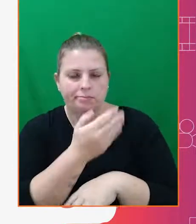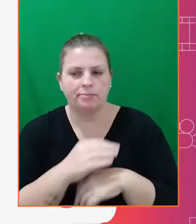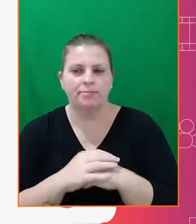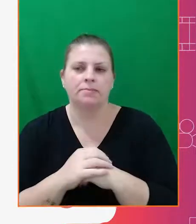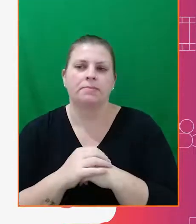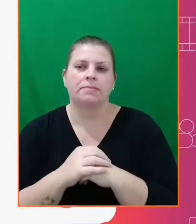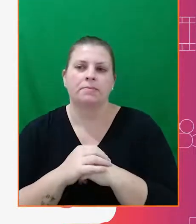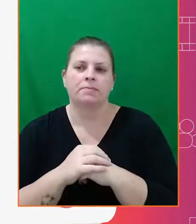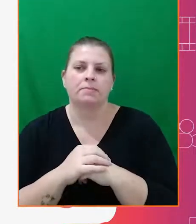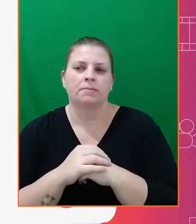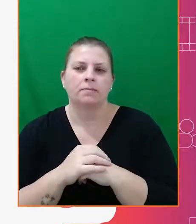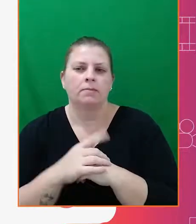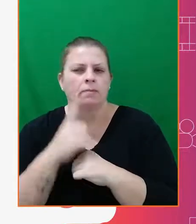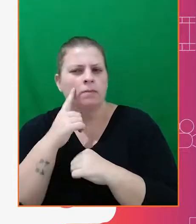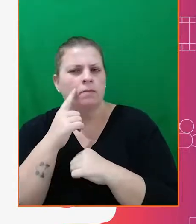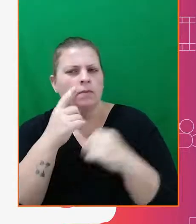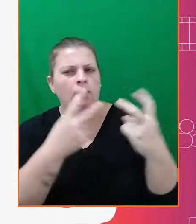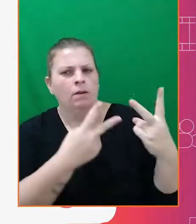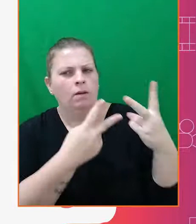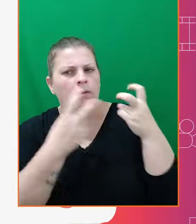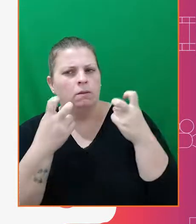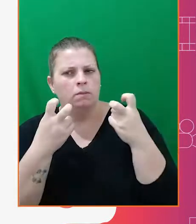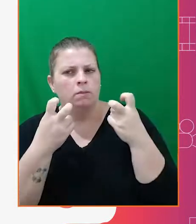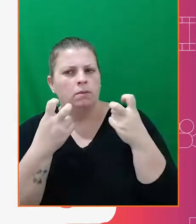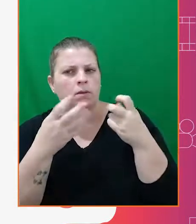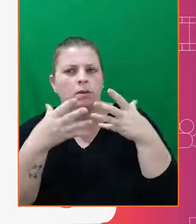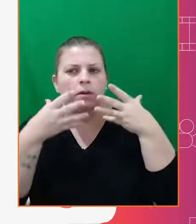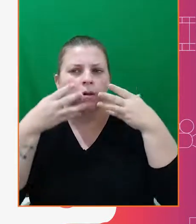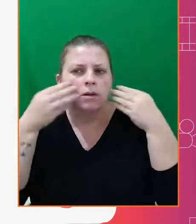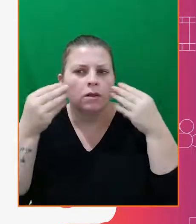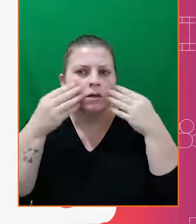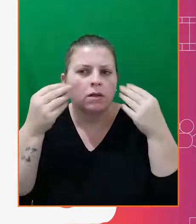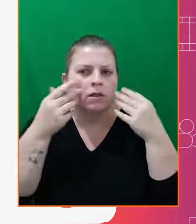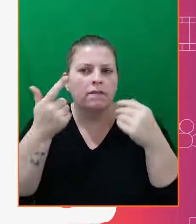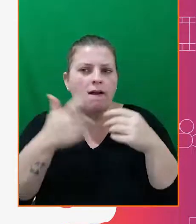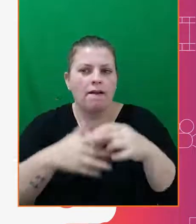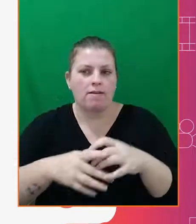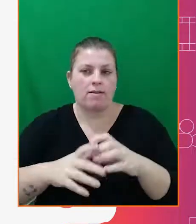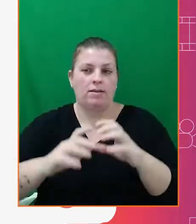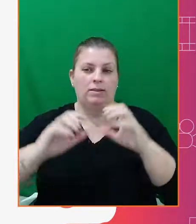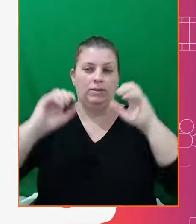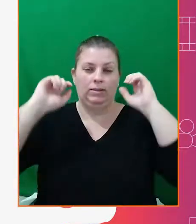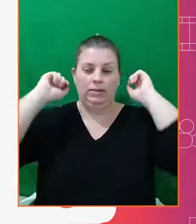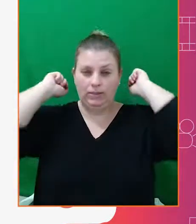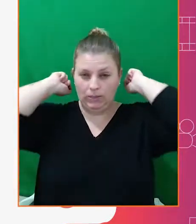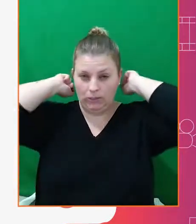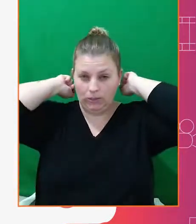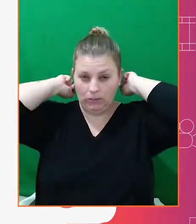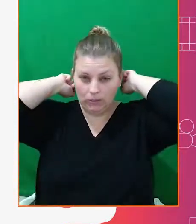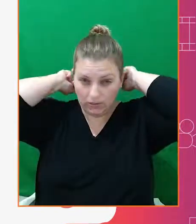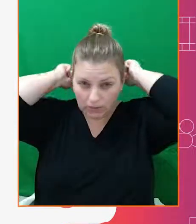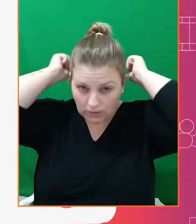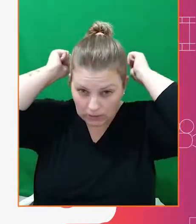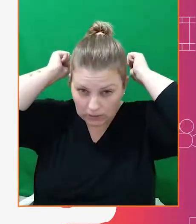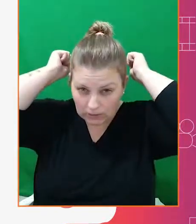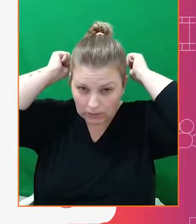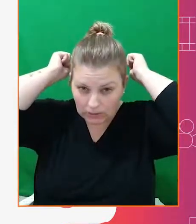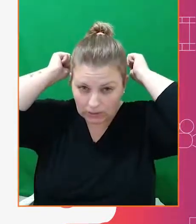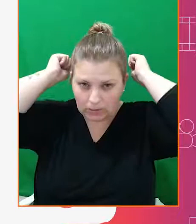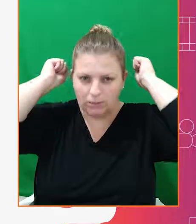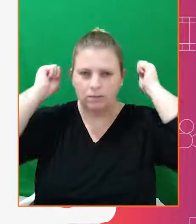Perceba que na figura, o gato está pronto para acertar alguém com o objeto. Na primeira imagem,